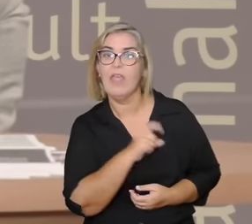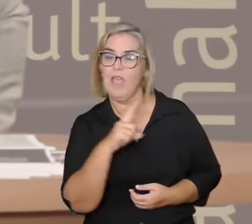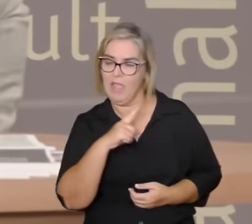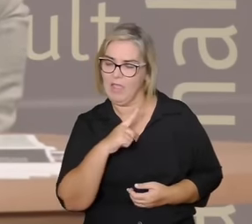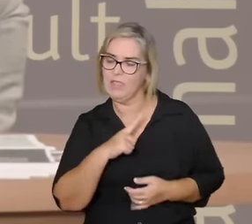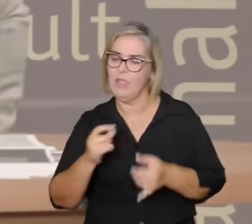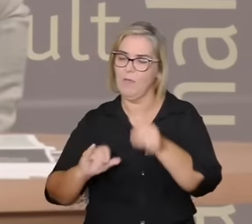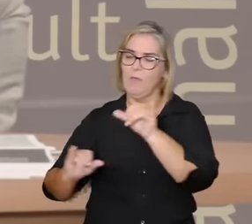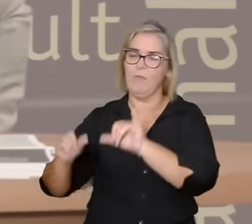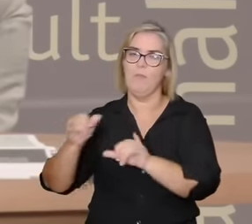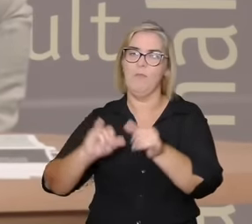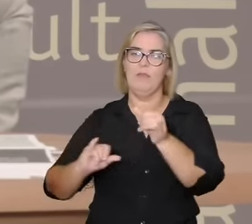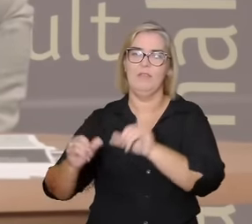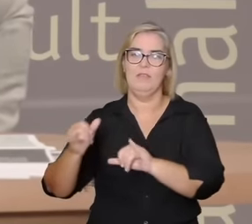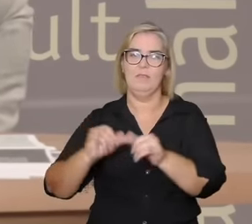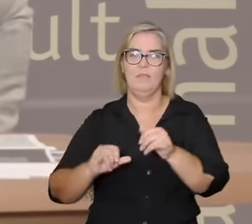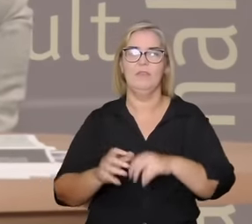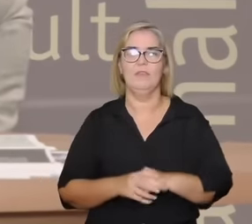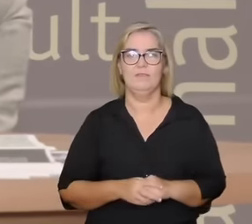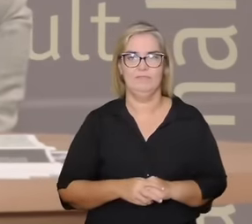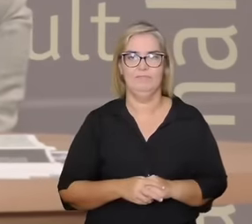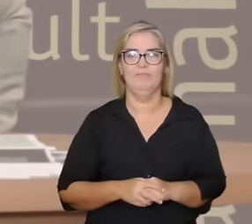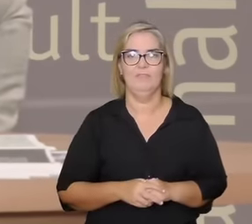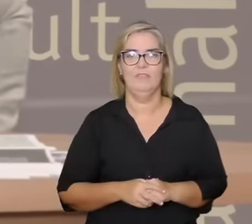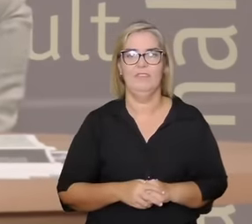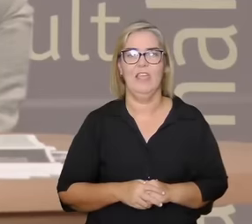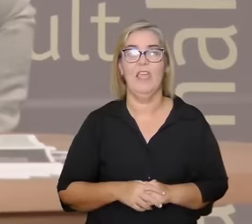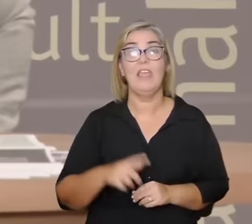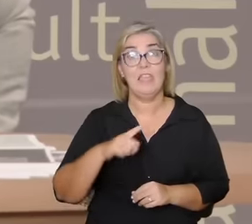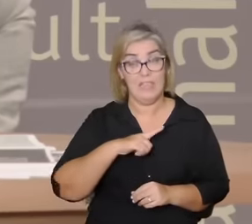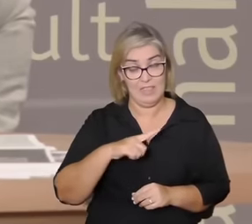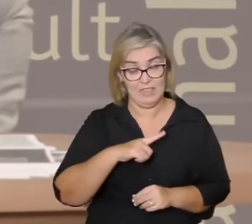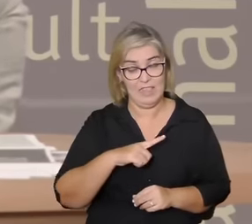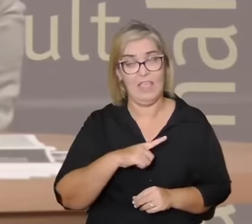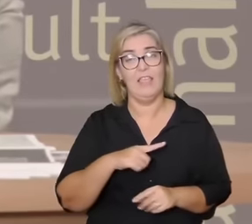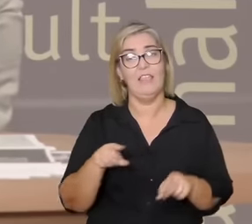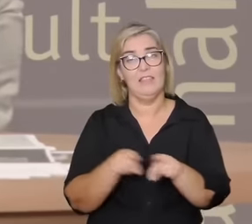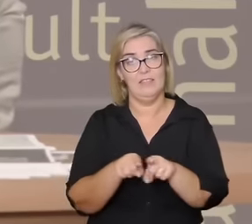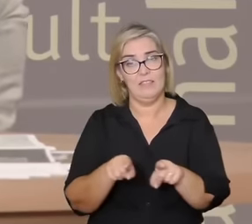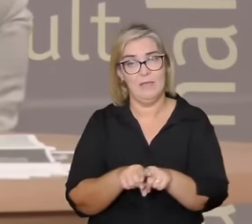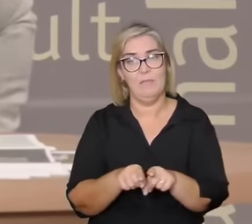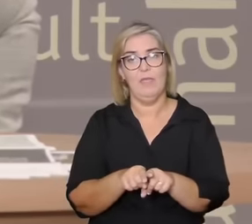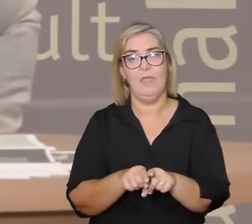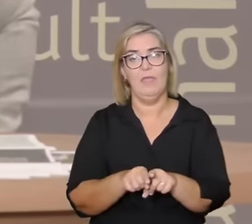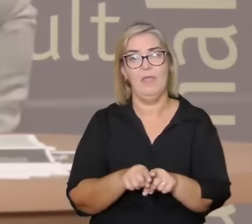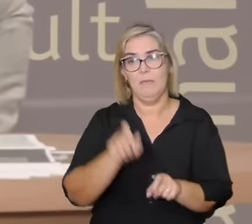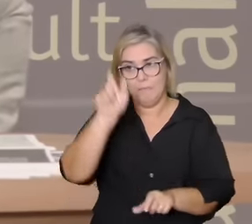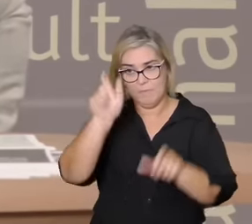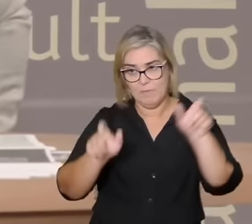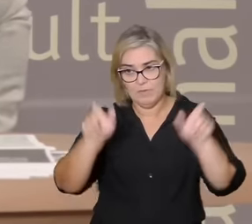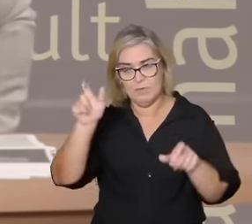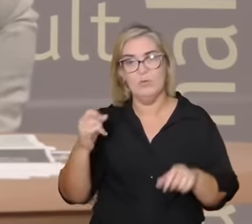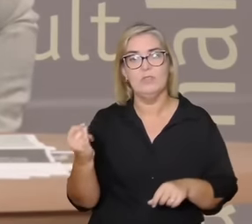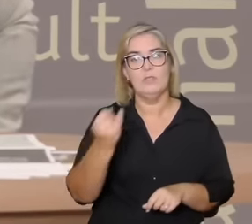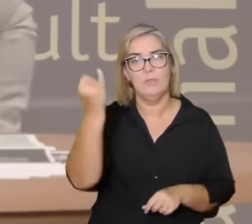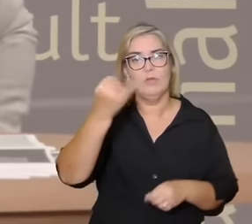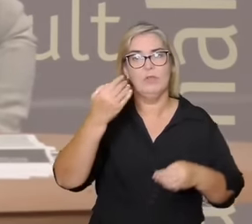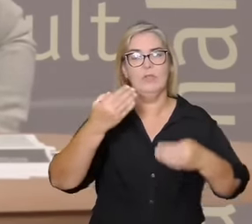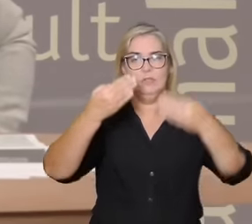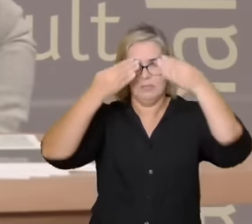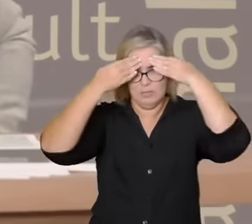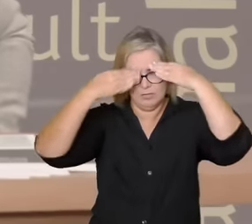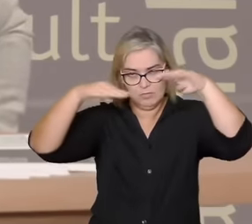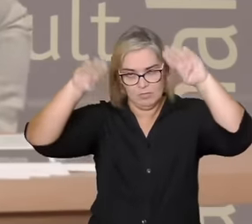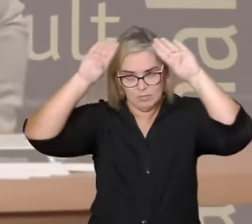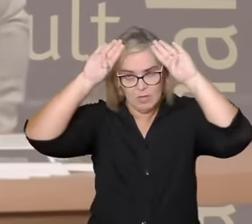outra personagem importante que é Oxum que é Xangô que são personagens que também nos ajudam a pensar sobre isso